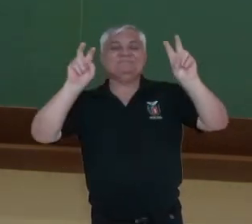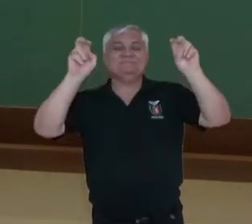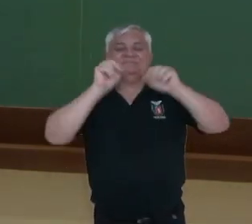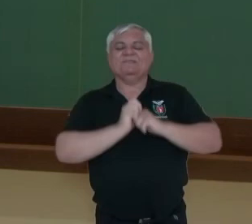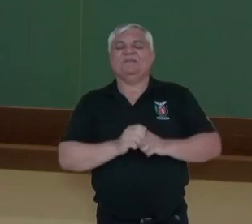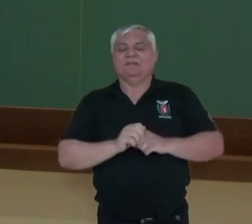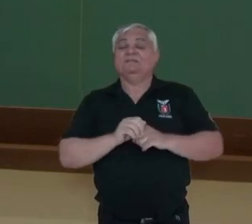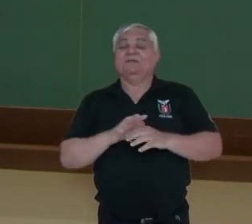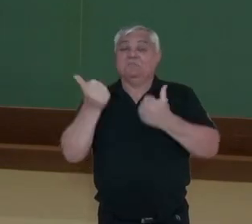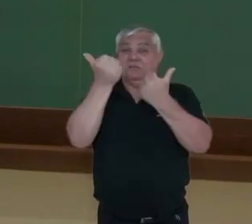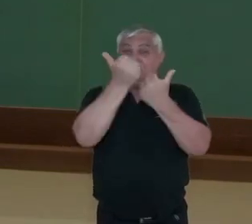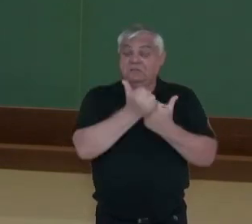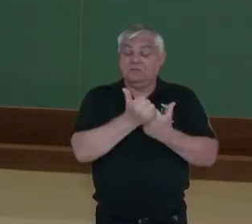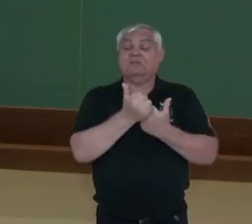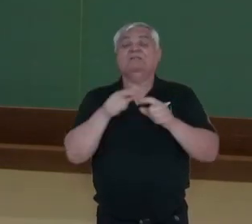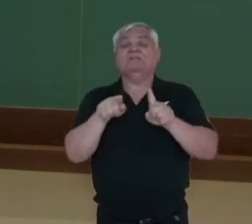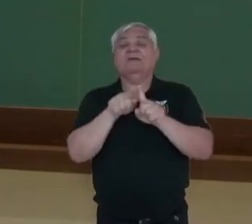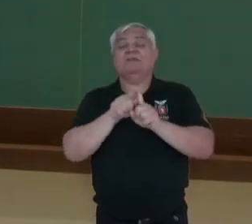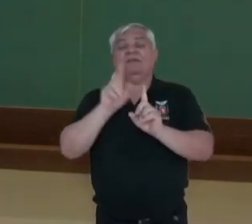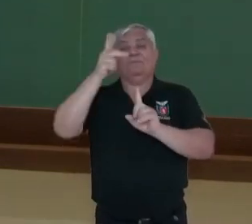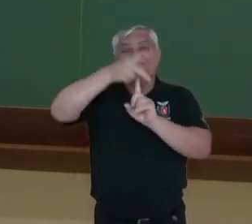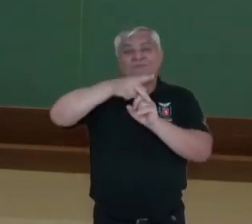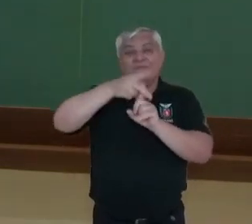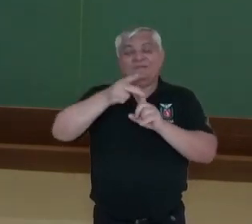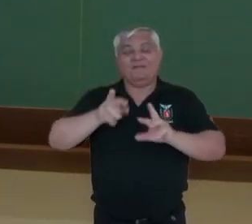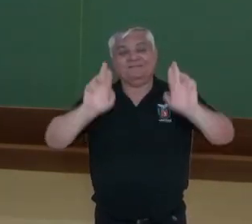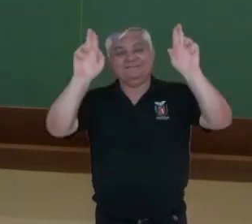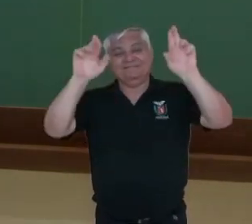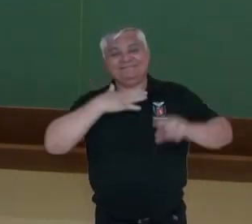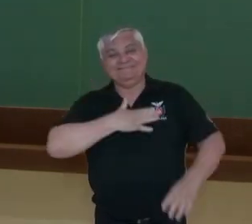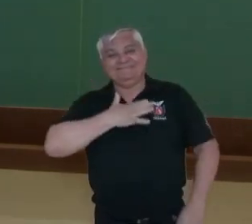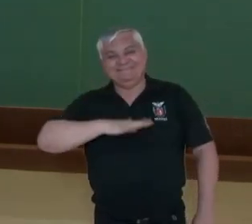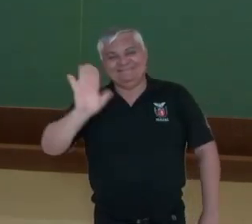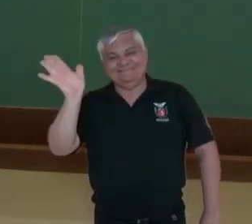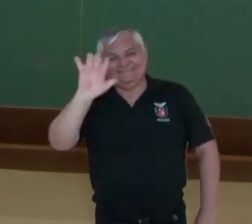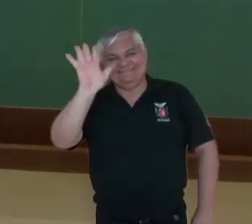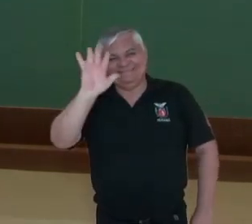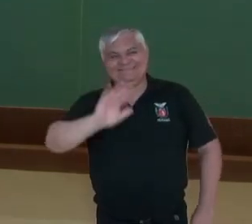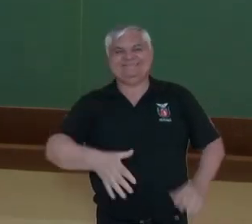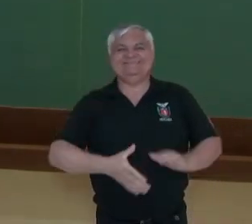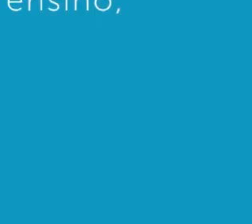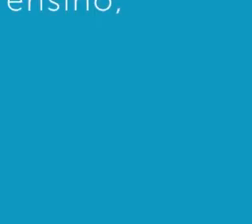metonímia e a prosopopeia. Eu espero que vocês tenham gostado. Até breve!